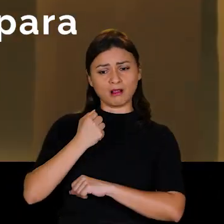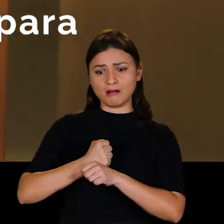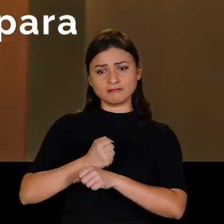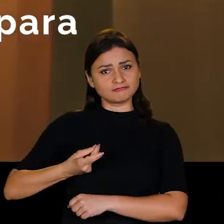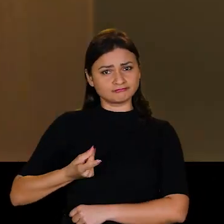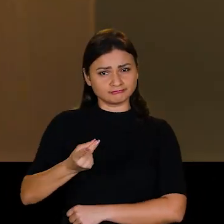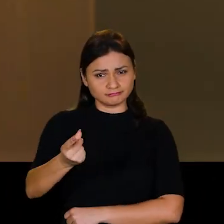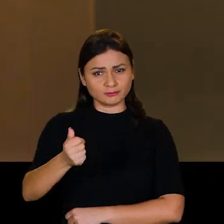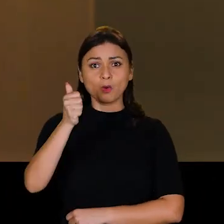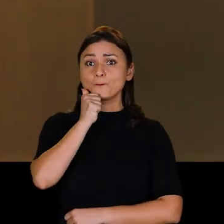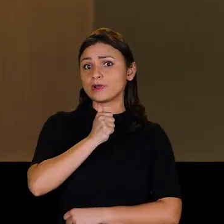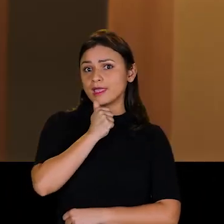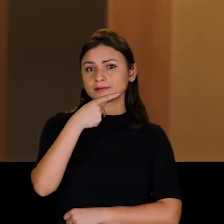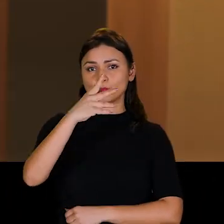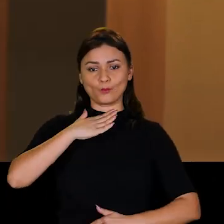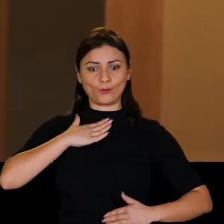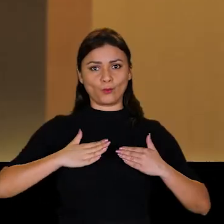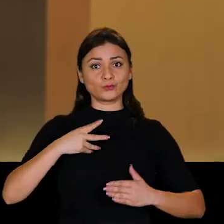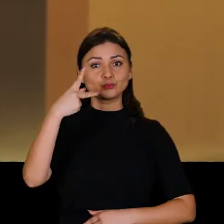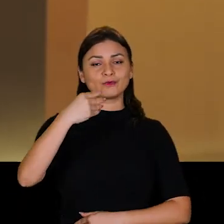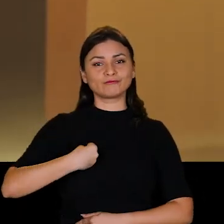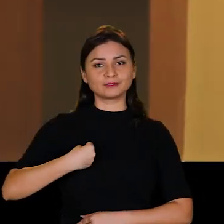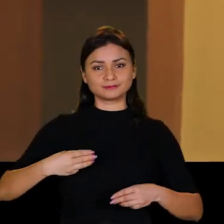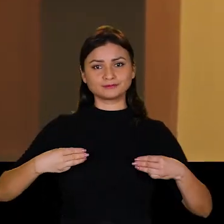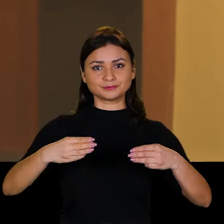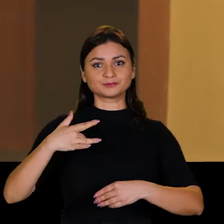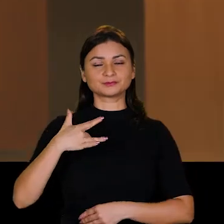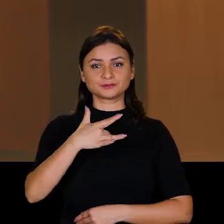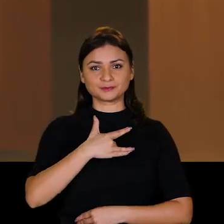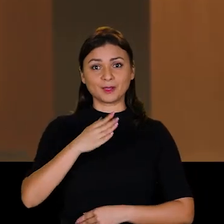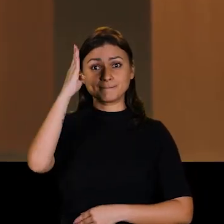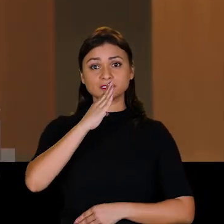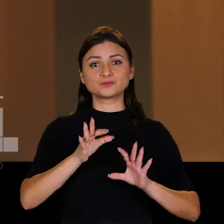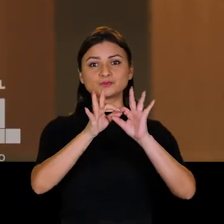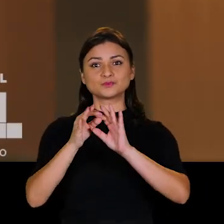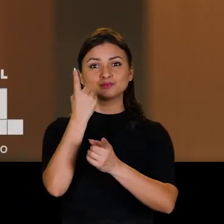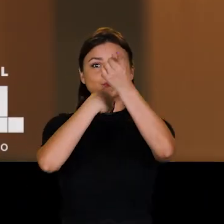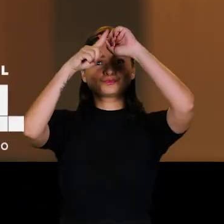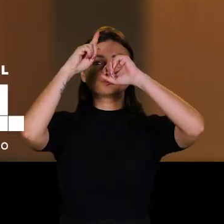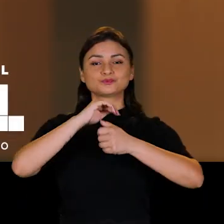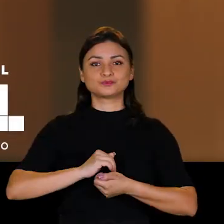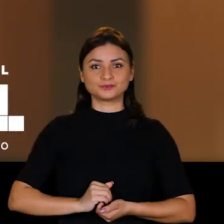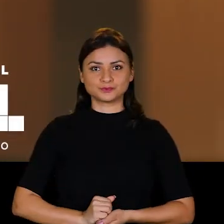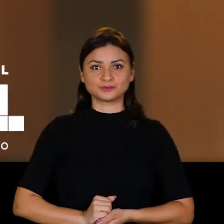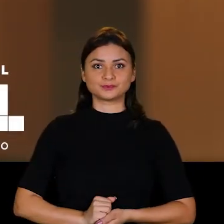se cuidar o ano inteiro. Mulher. Seu corpo. Sua vida. Ministério da Saúde. Brasil. União e Reconstrução.